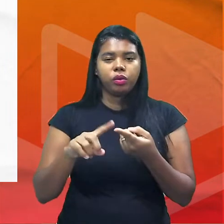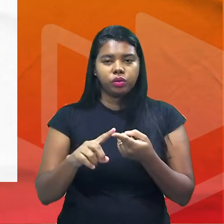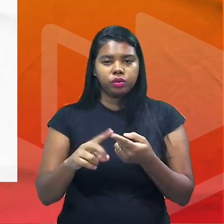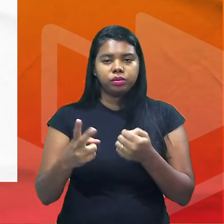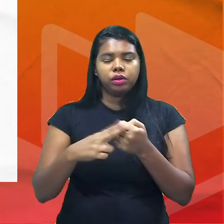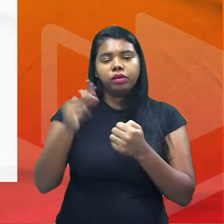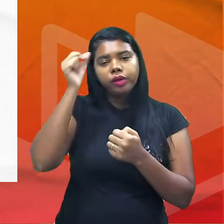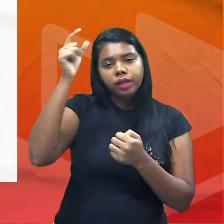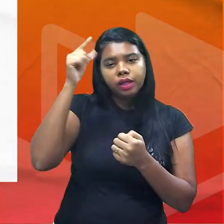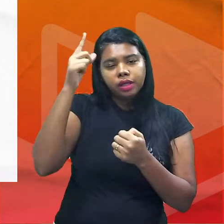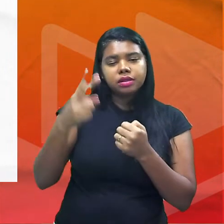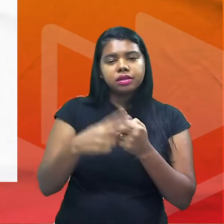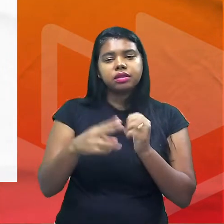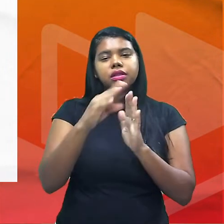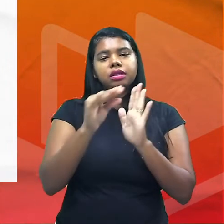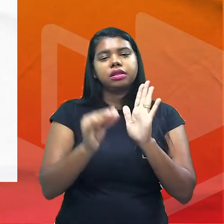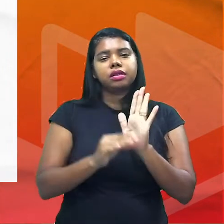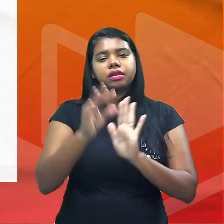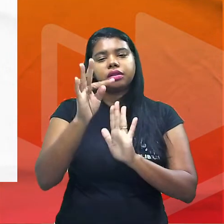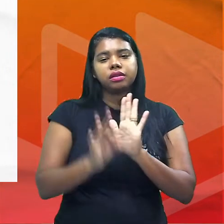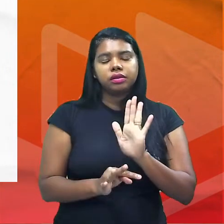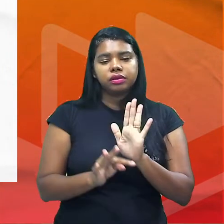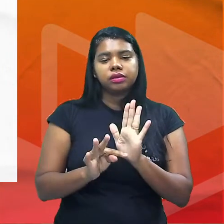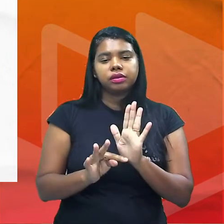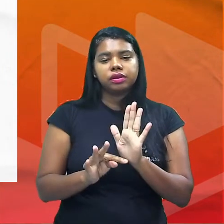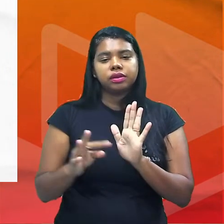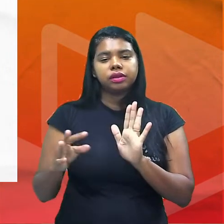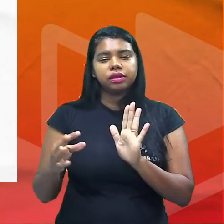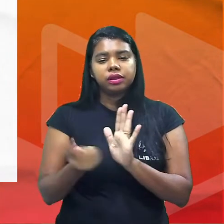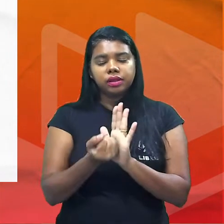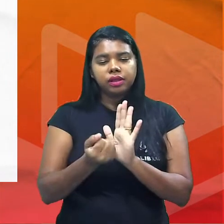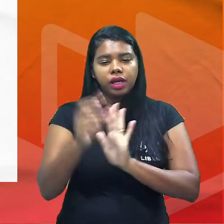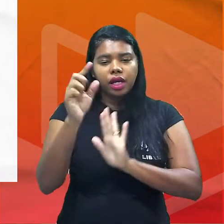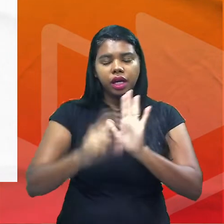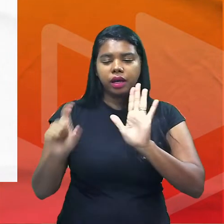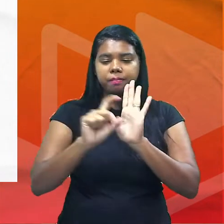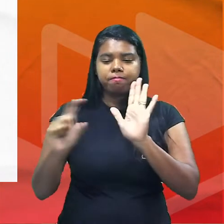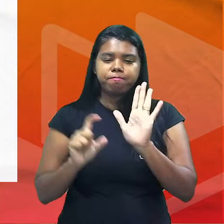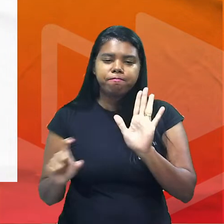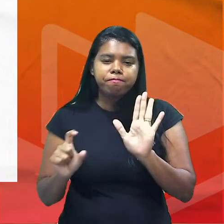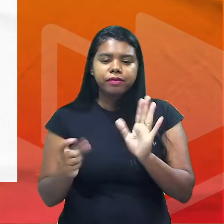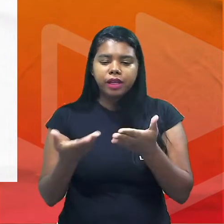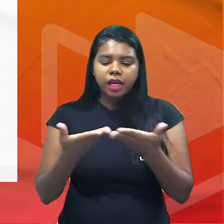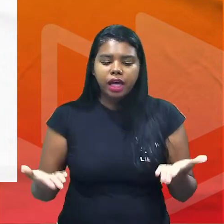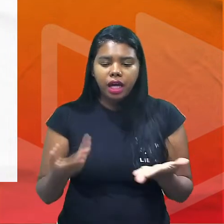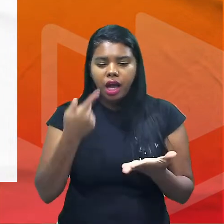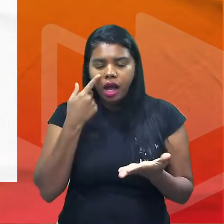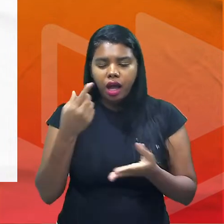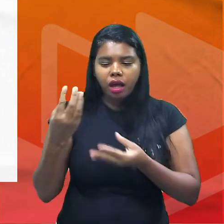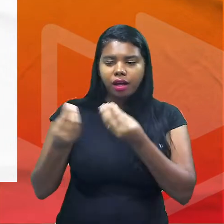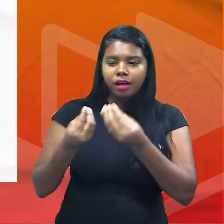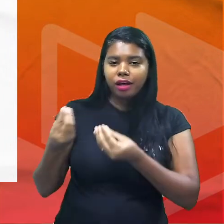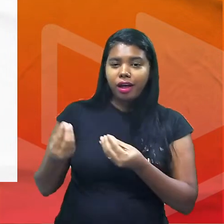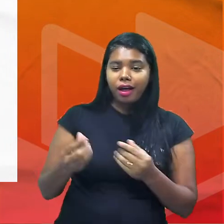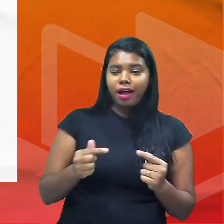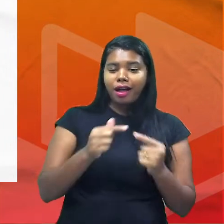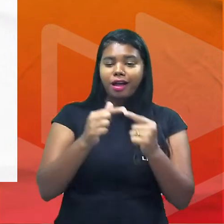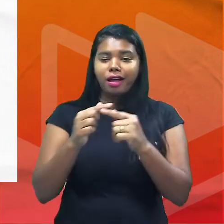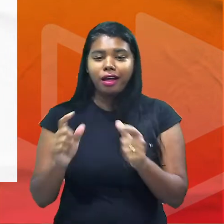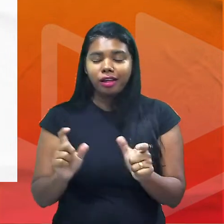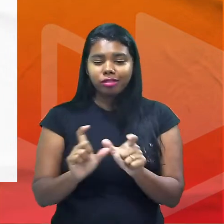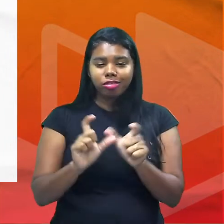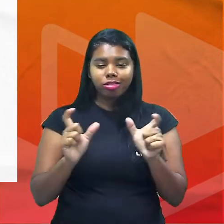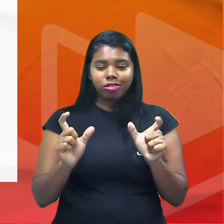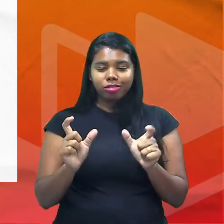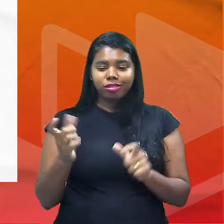opostas eles chamam isso de ressalva então se você pegar na prova né? um conectivo ele diz aqui a lista e aquele